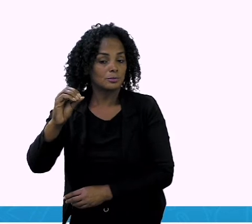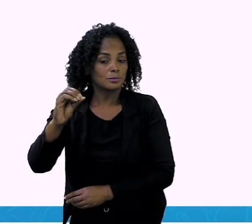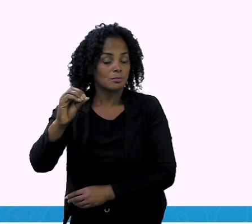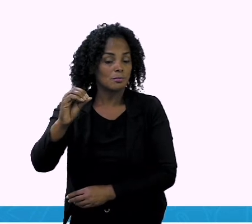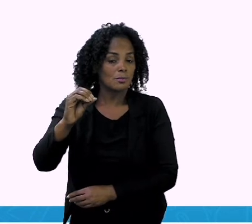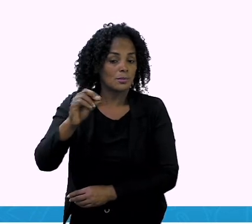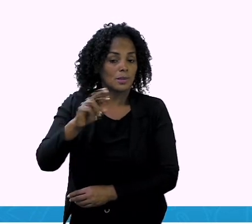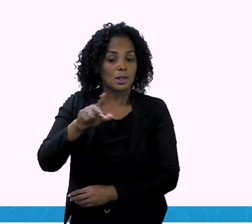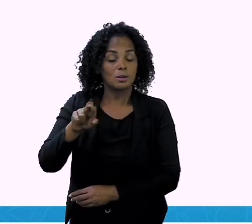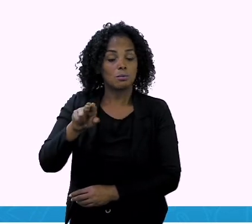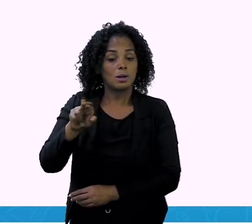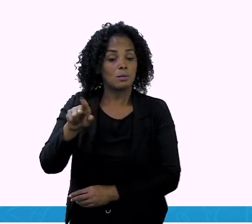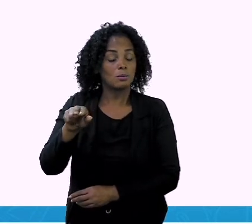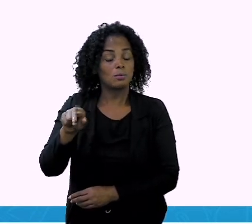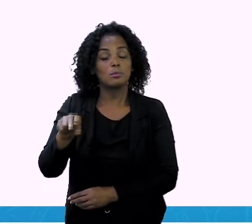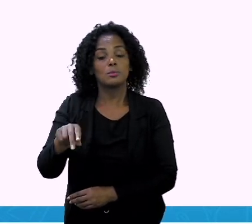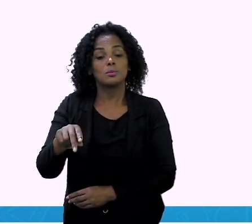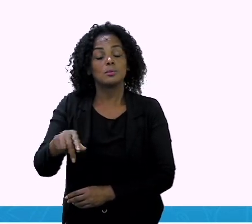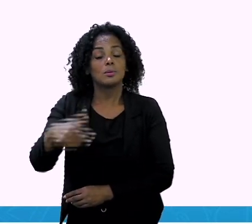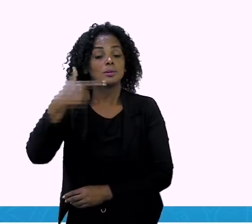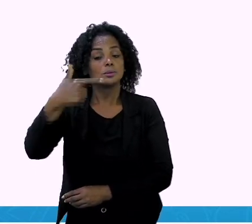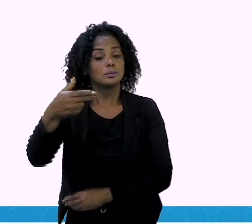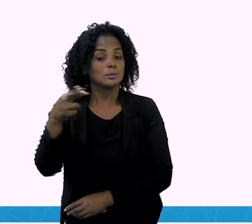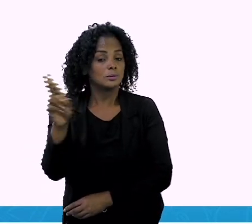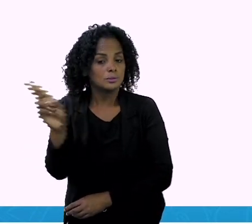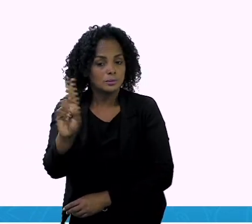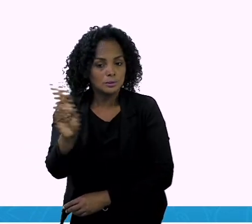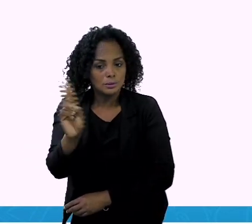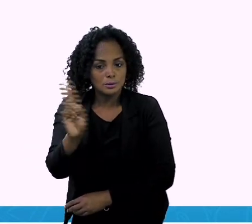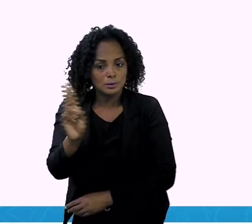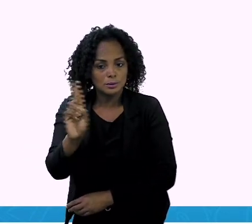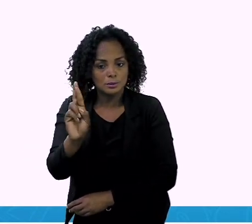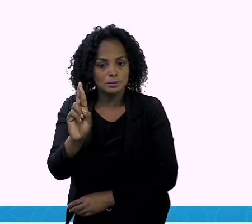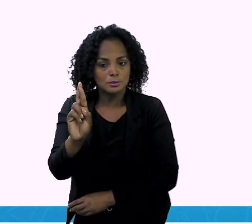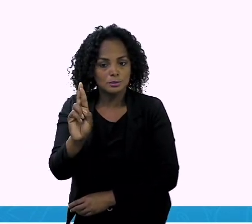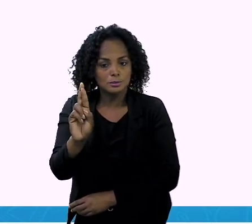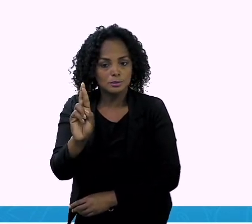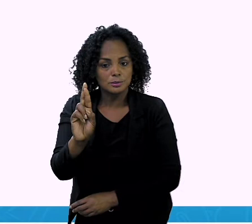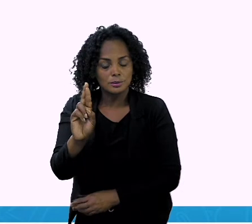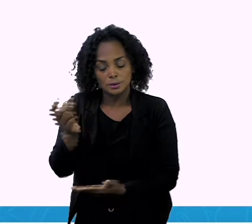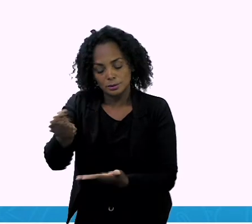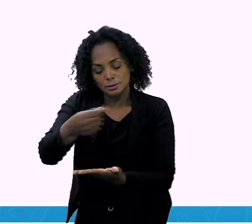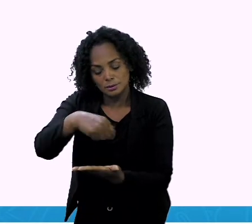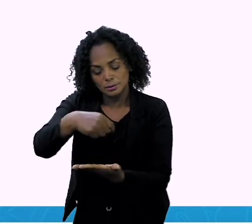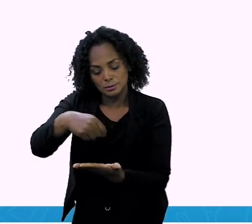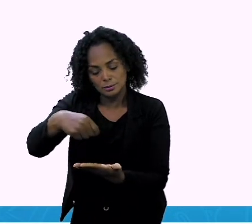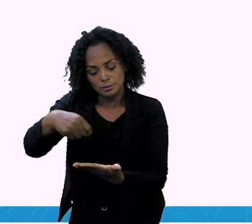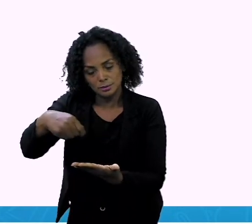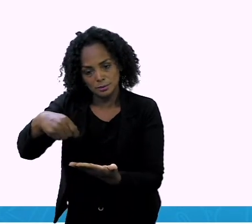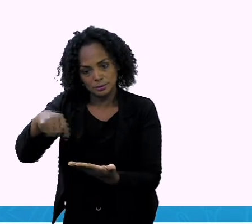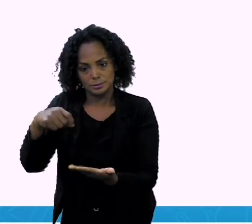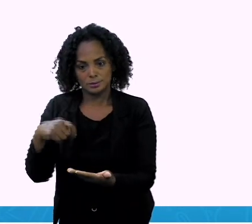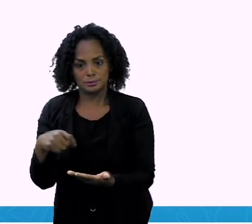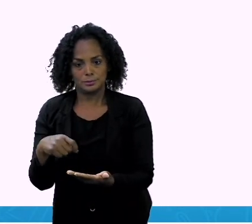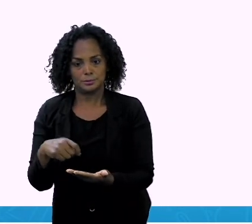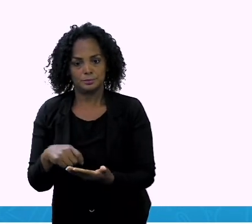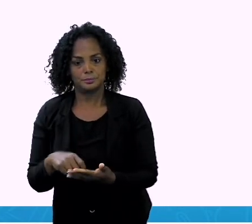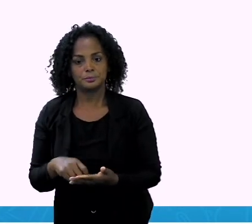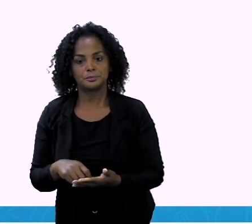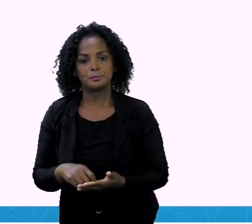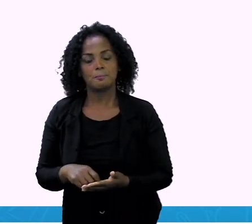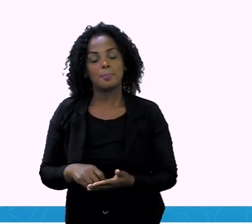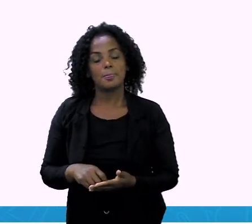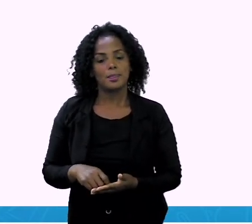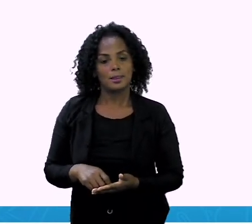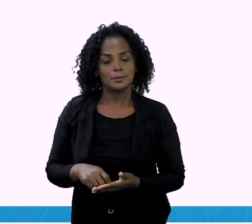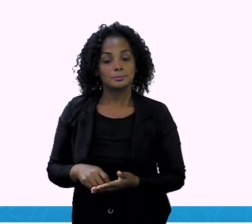dois reais. Olha aqui o numeral dois, tá vendo? E a escrita aqui, dois reais, certo?